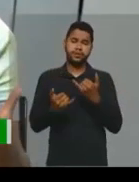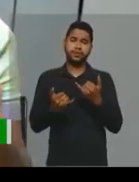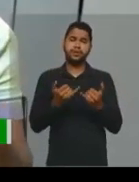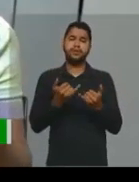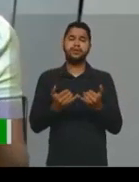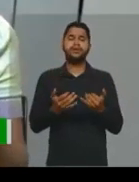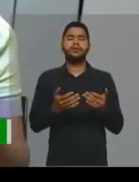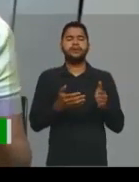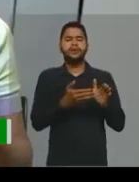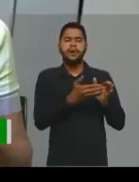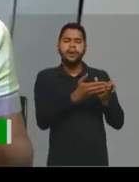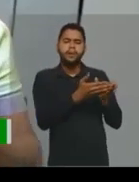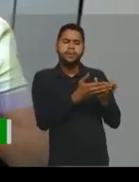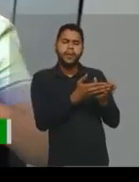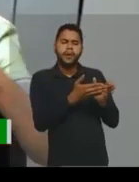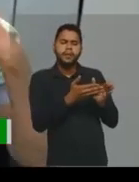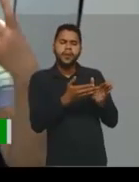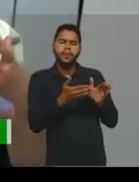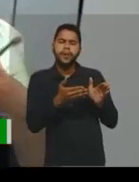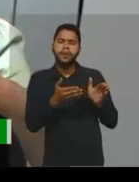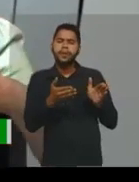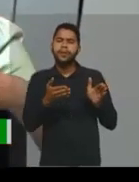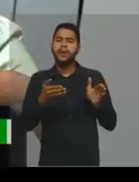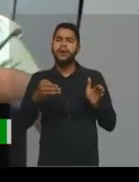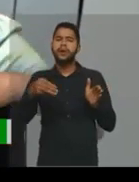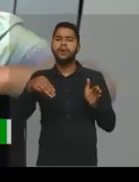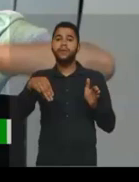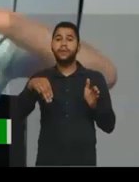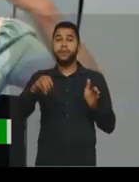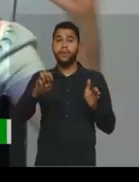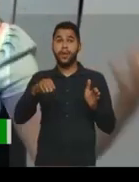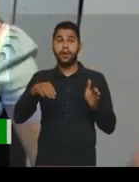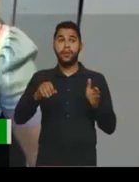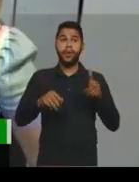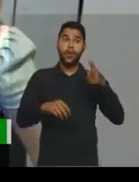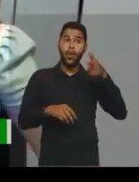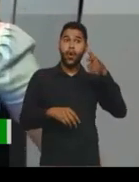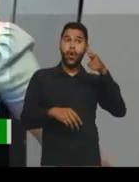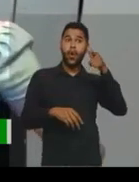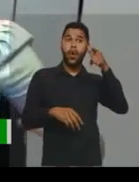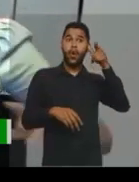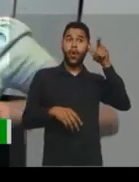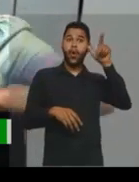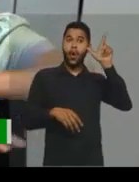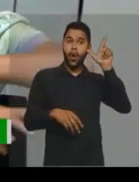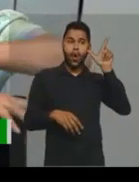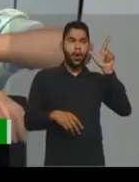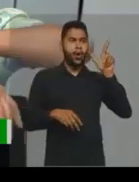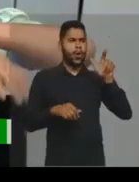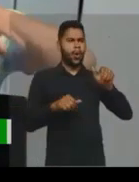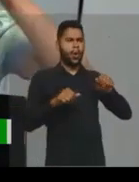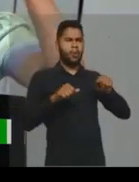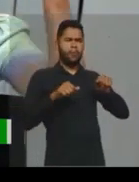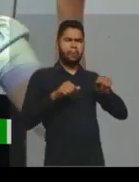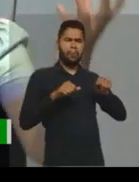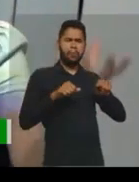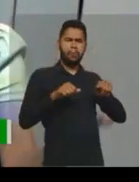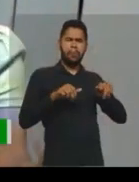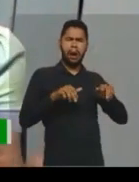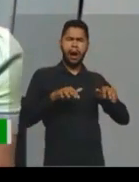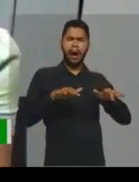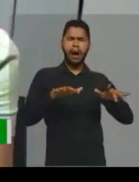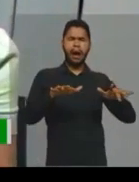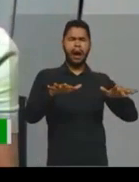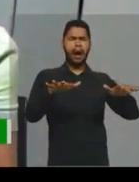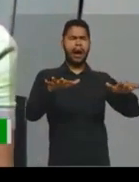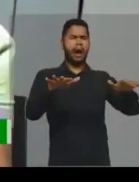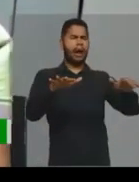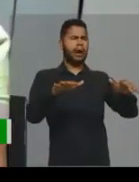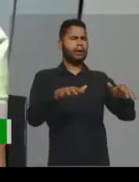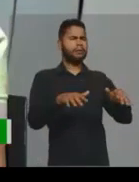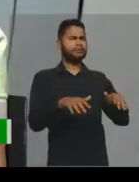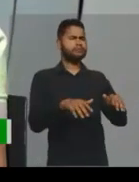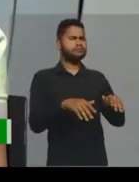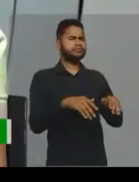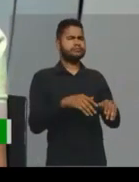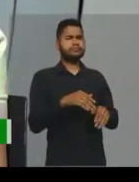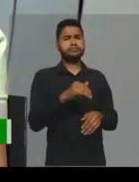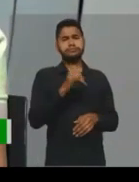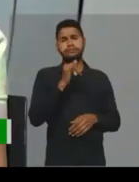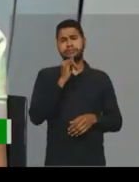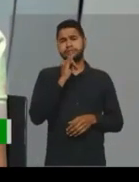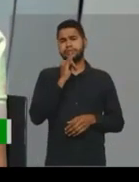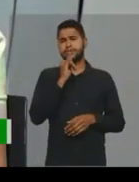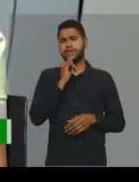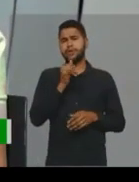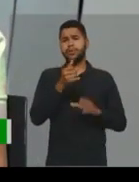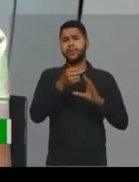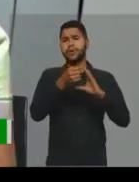Passa daqui um tempo, o meme que ontem, ele estava em todas as redes sociais. Às vezes,